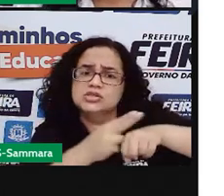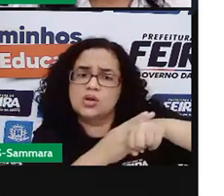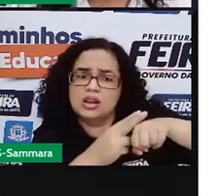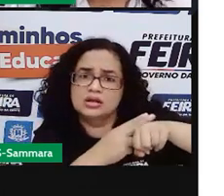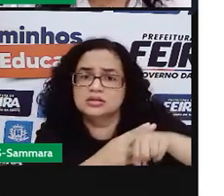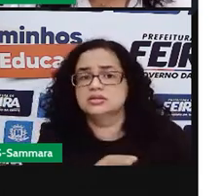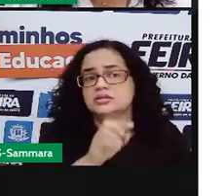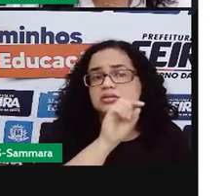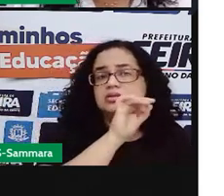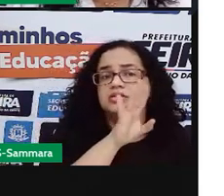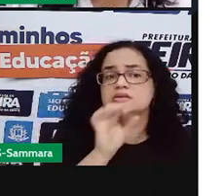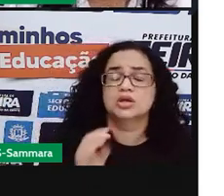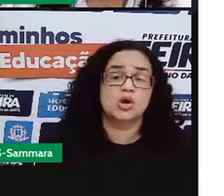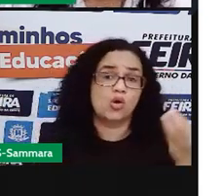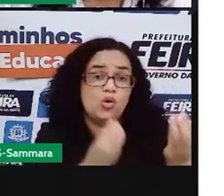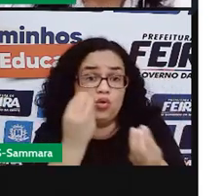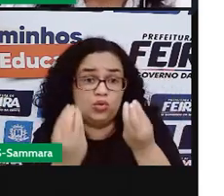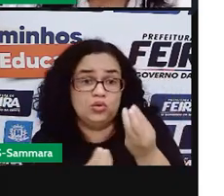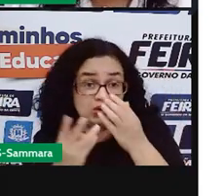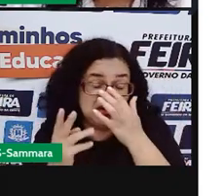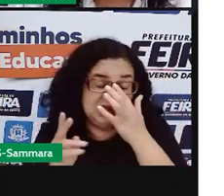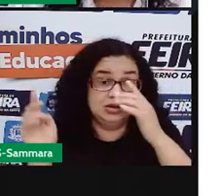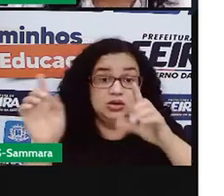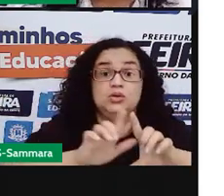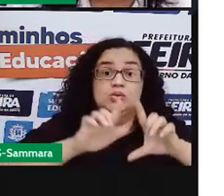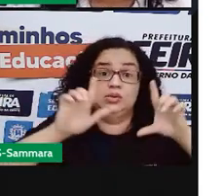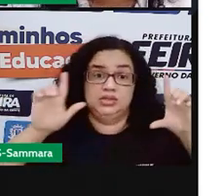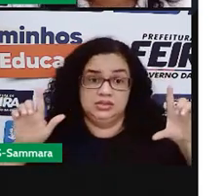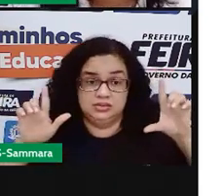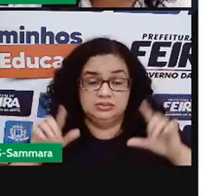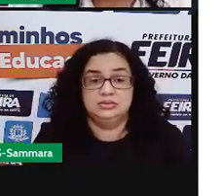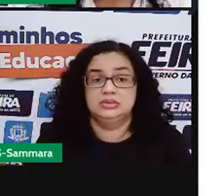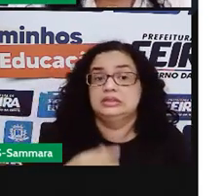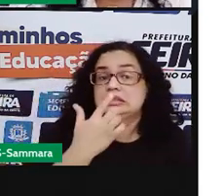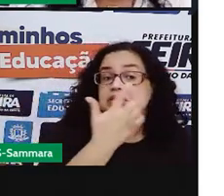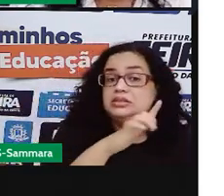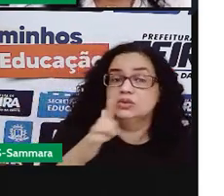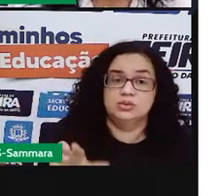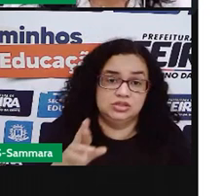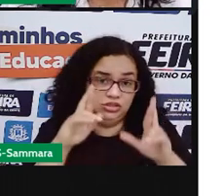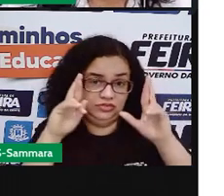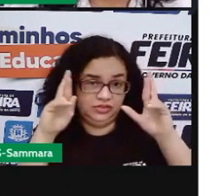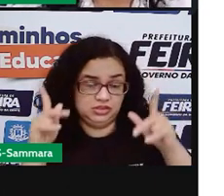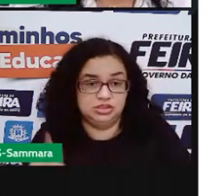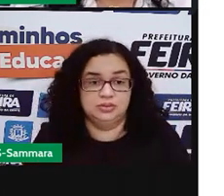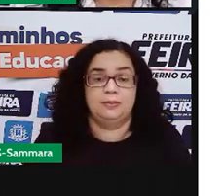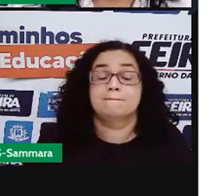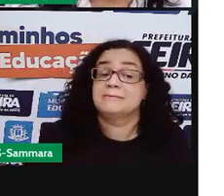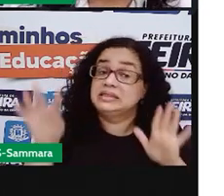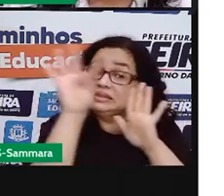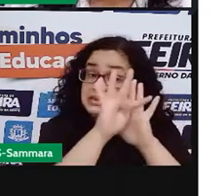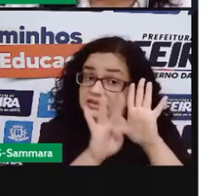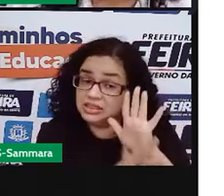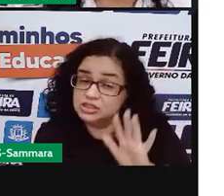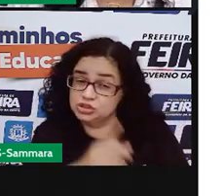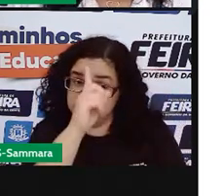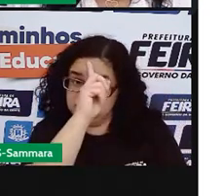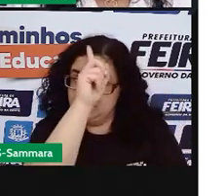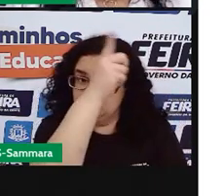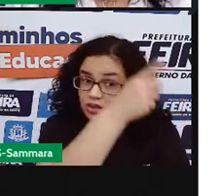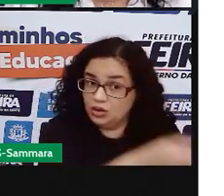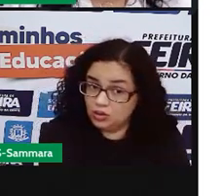cada um tinha uma estrutura. O cartaz publicitário não é diferente. Texto no